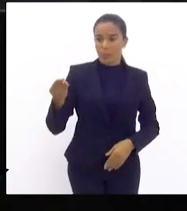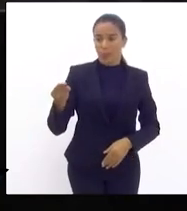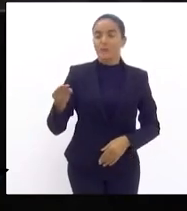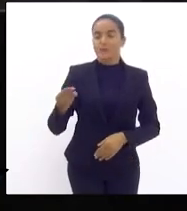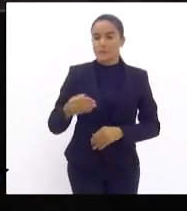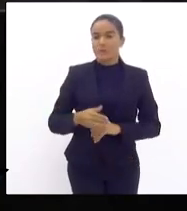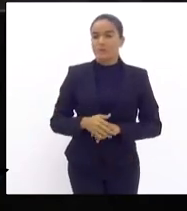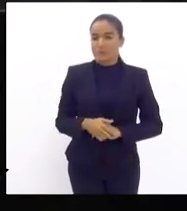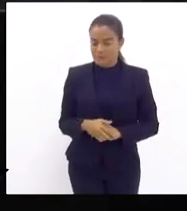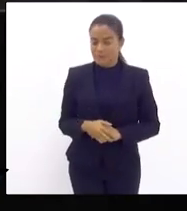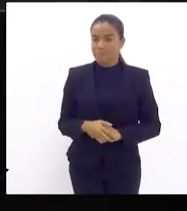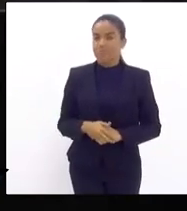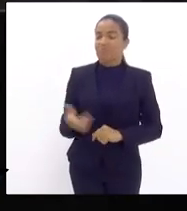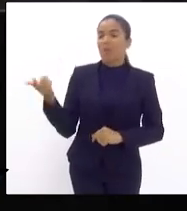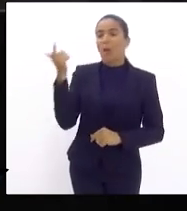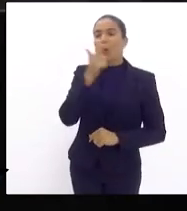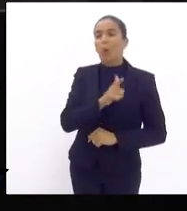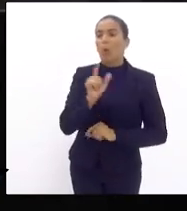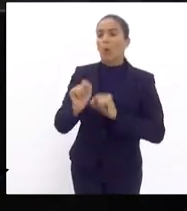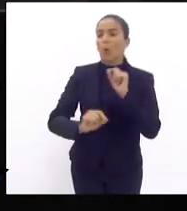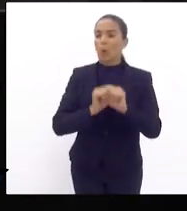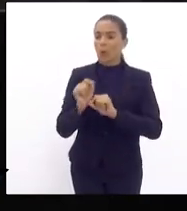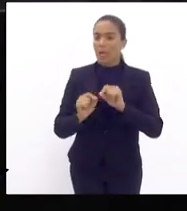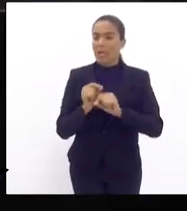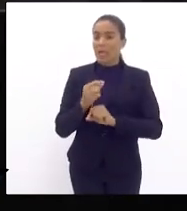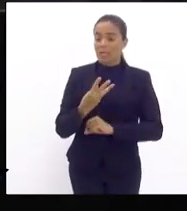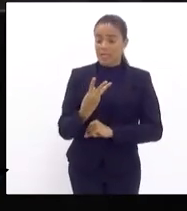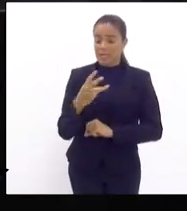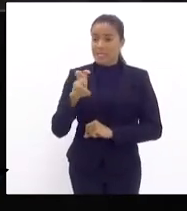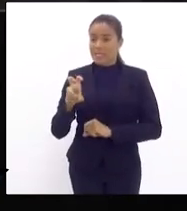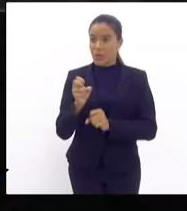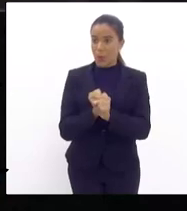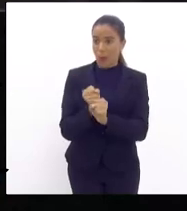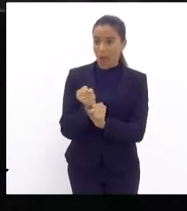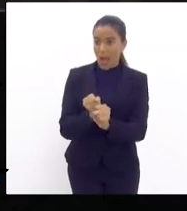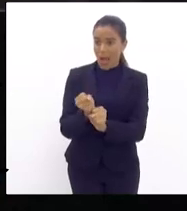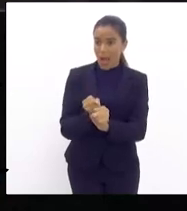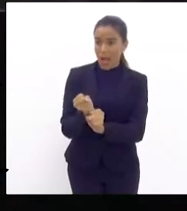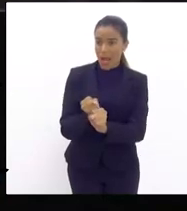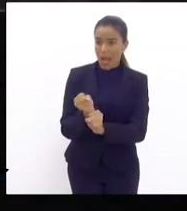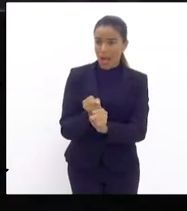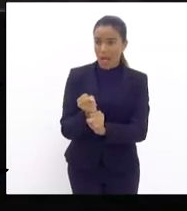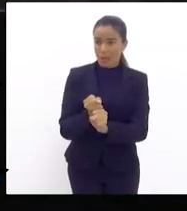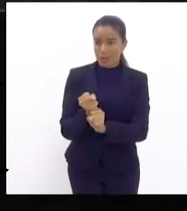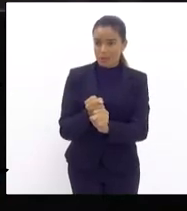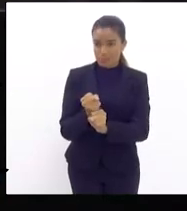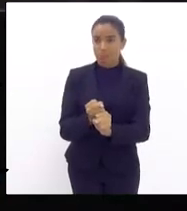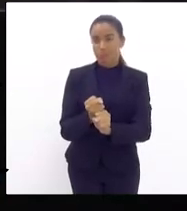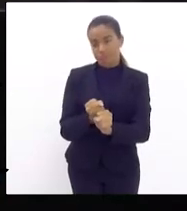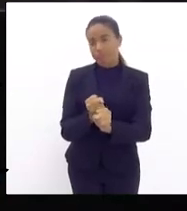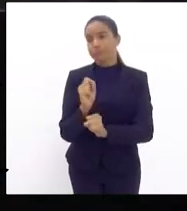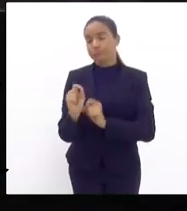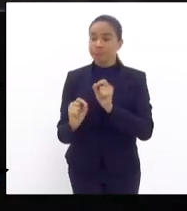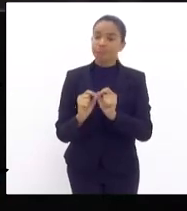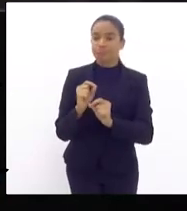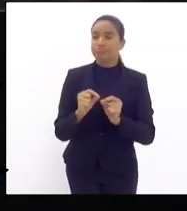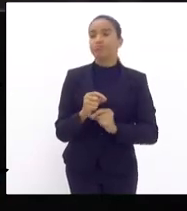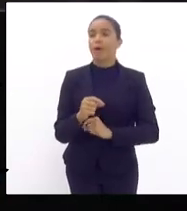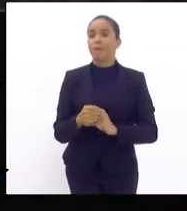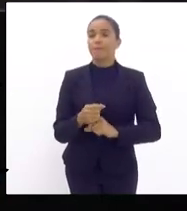para que ela pudesse durante 35 anos viver praticamente da